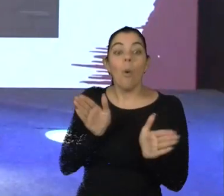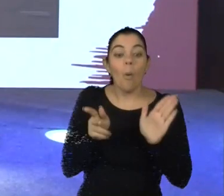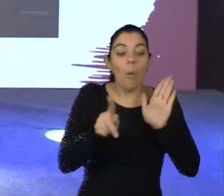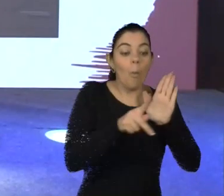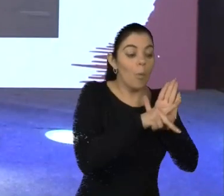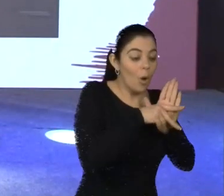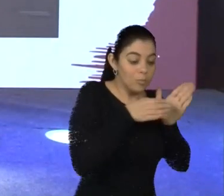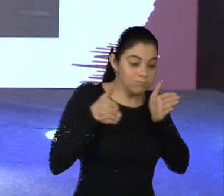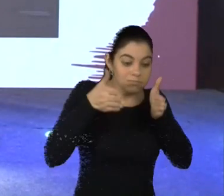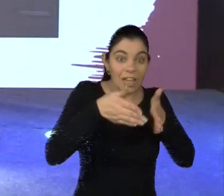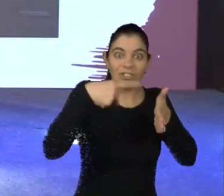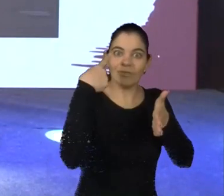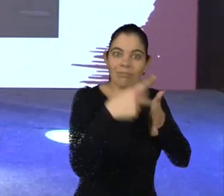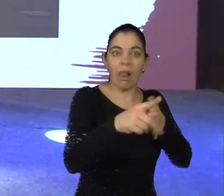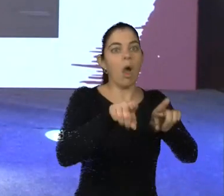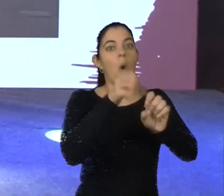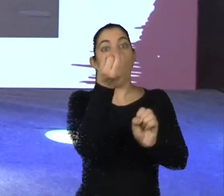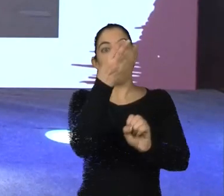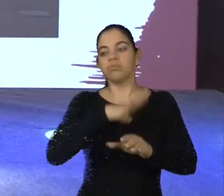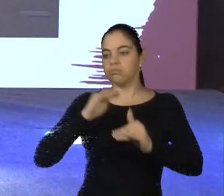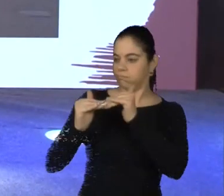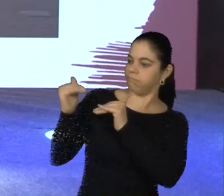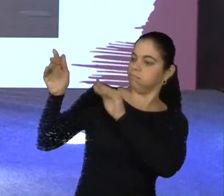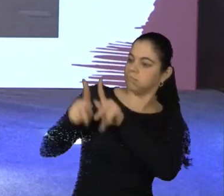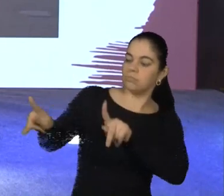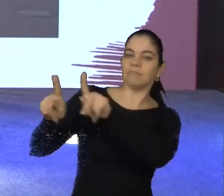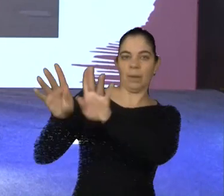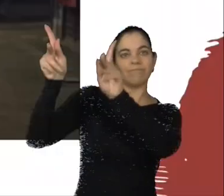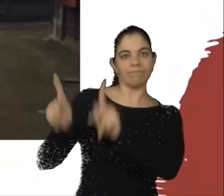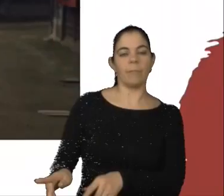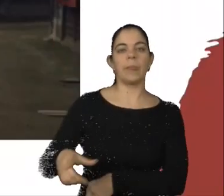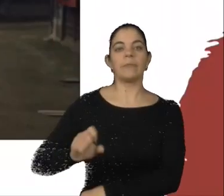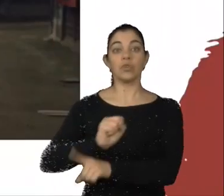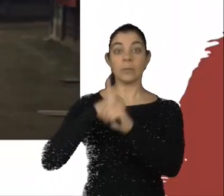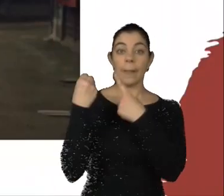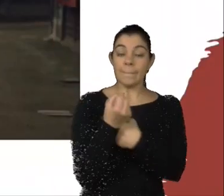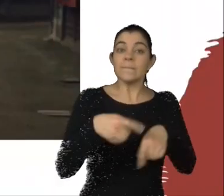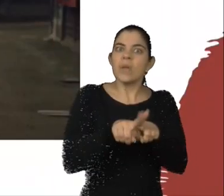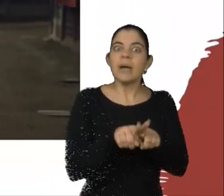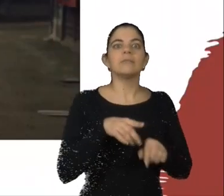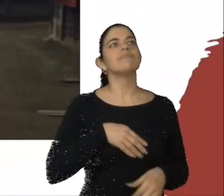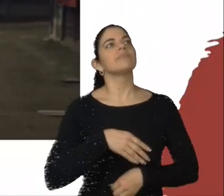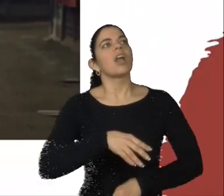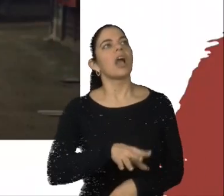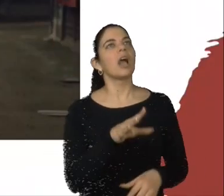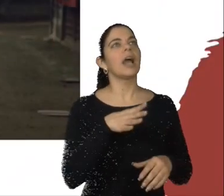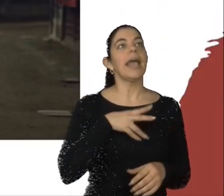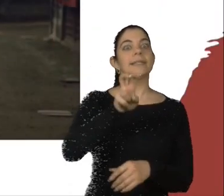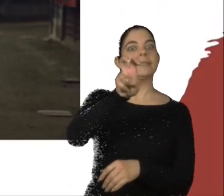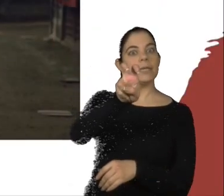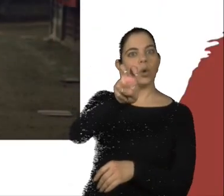E, por fim, o desenvolvimento da intuição. Então, a gente sabe que nós temos cinco órgãos sentido, visão,